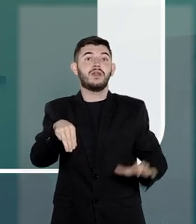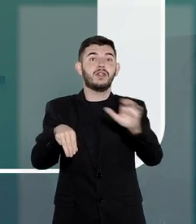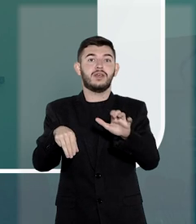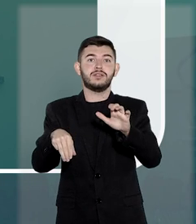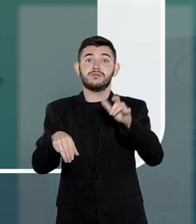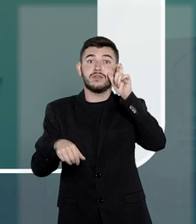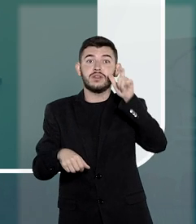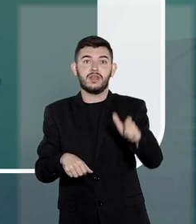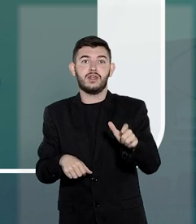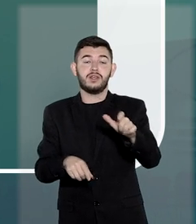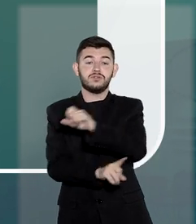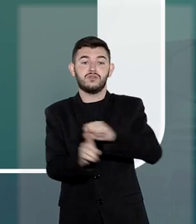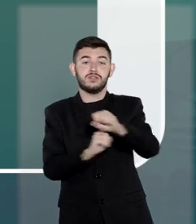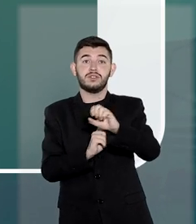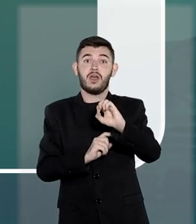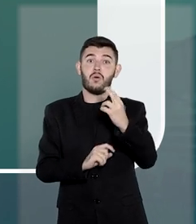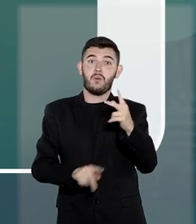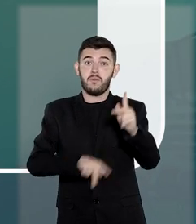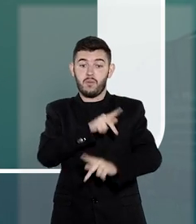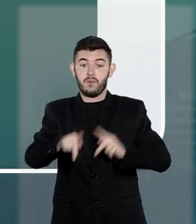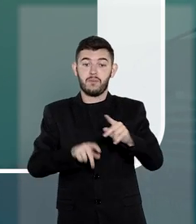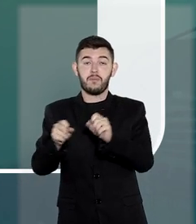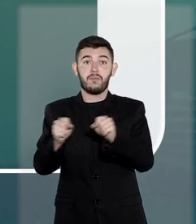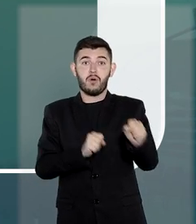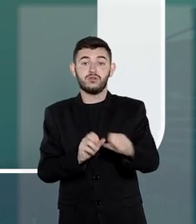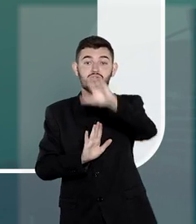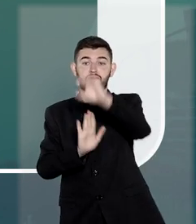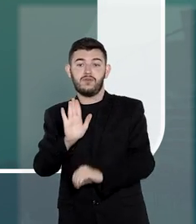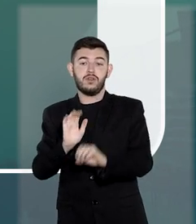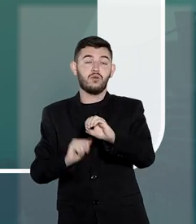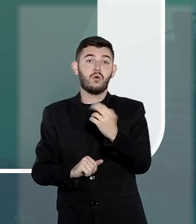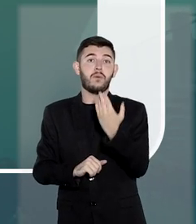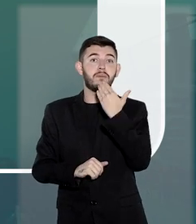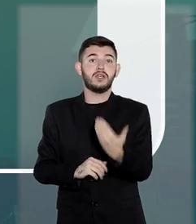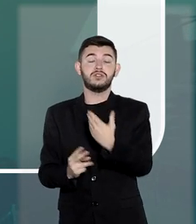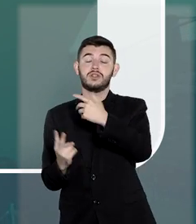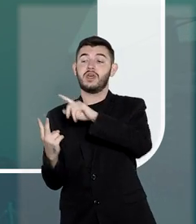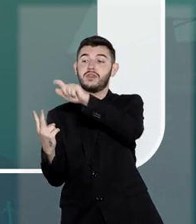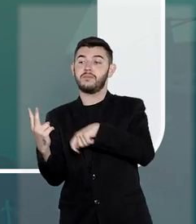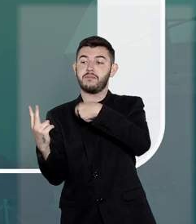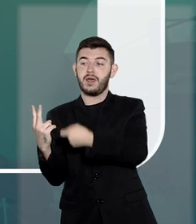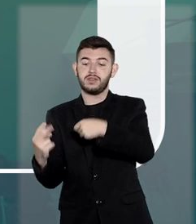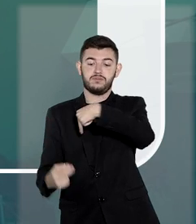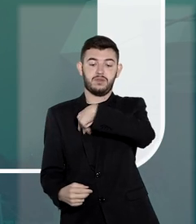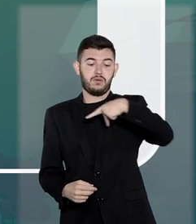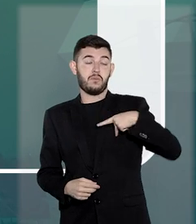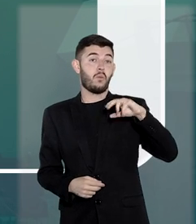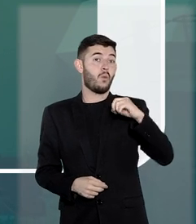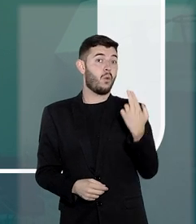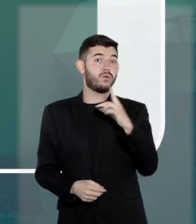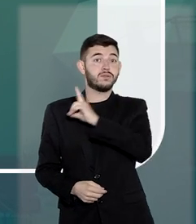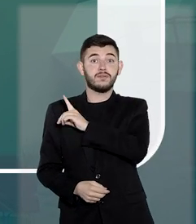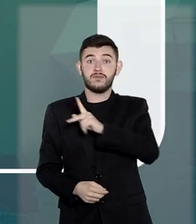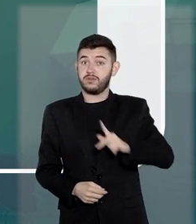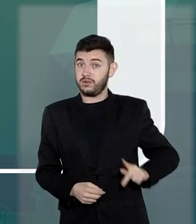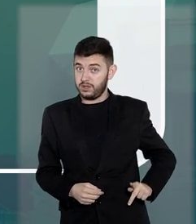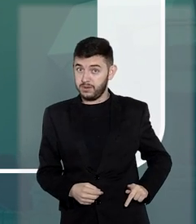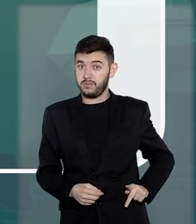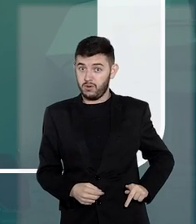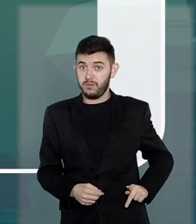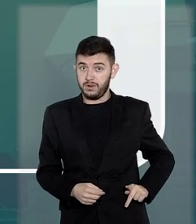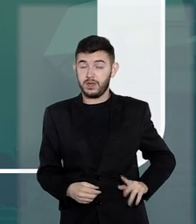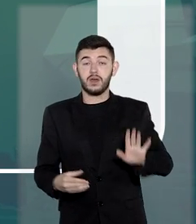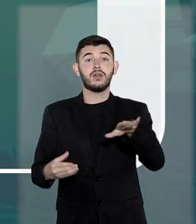relevância social e interesse público, pode, de ofício ou a requerimento das partes, do Ministério Público ou da Defensoria